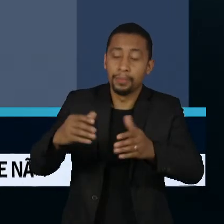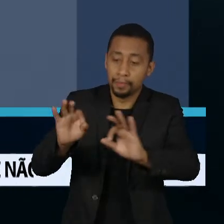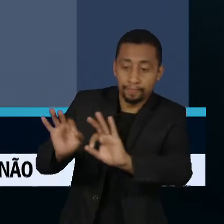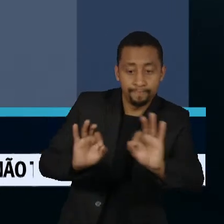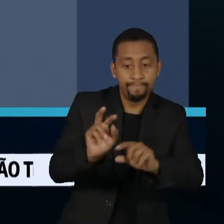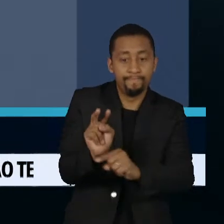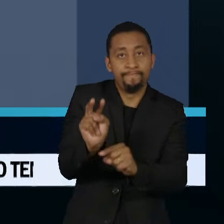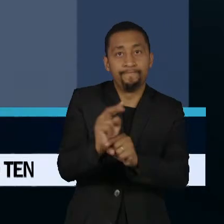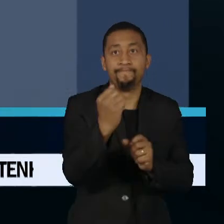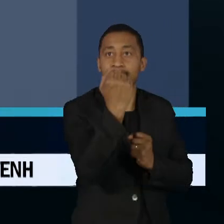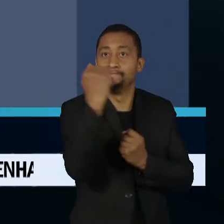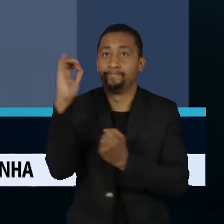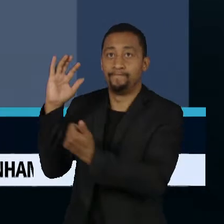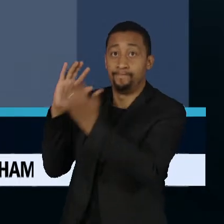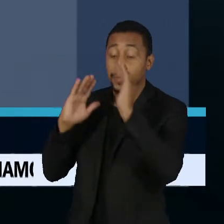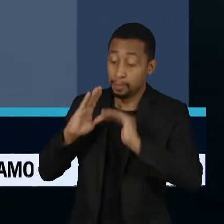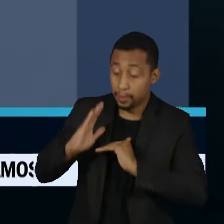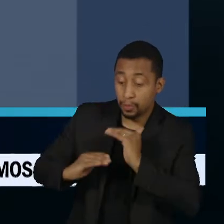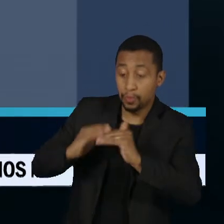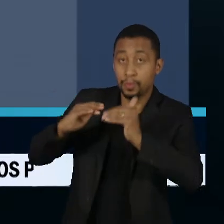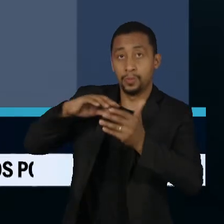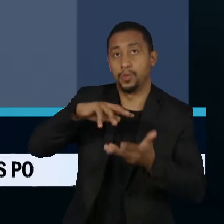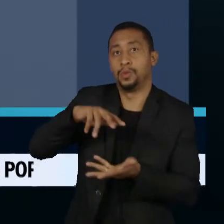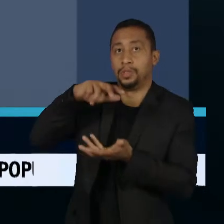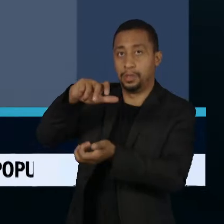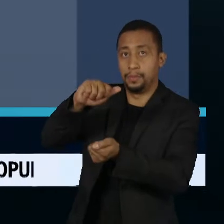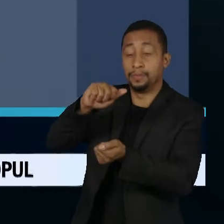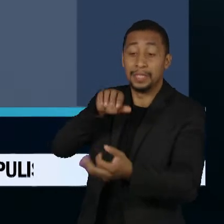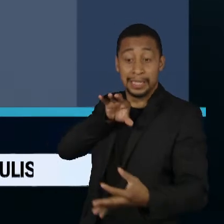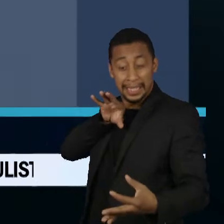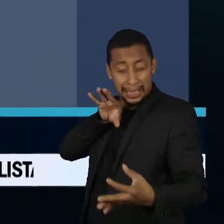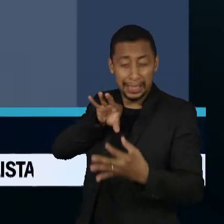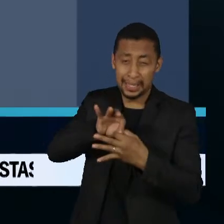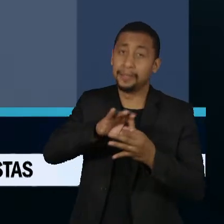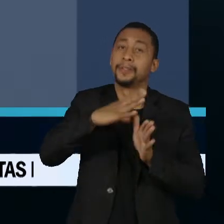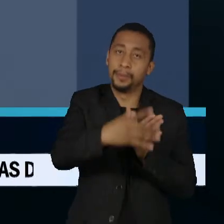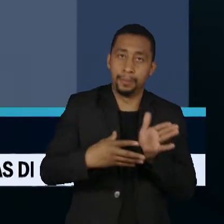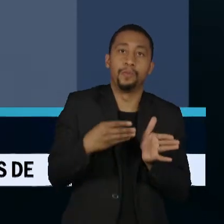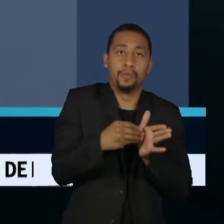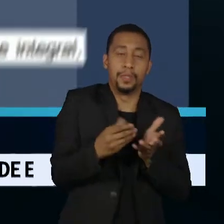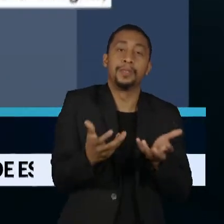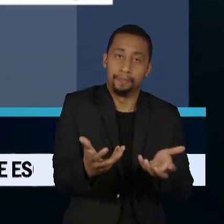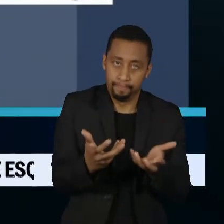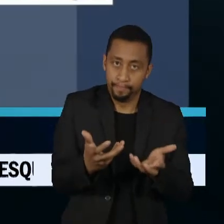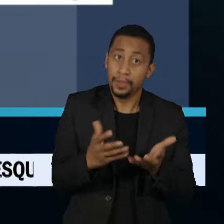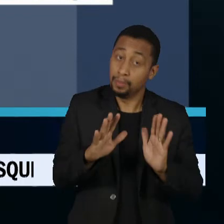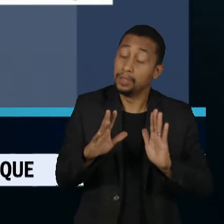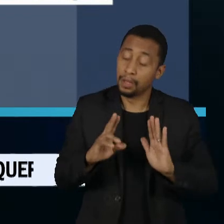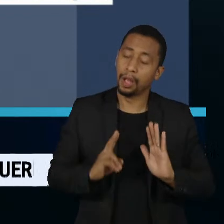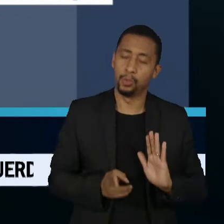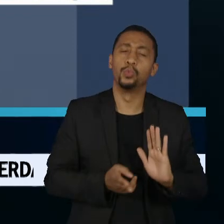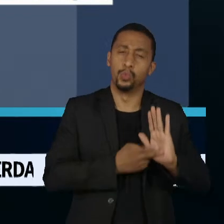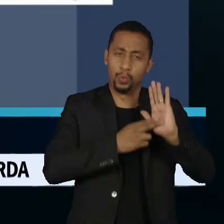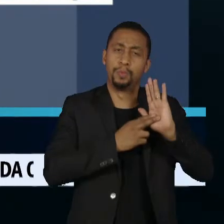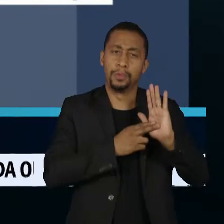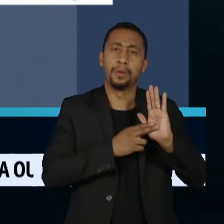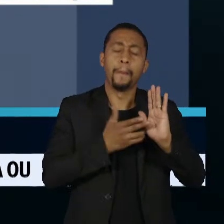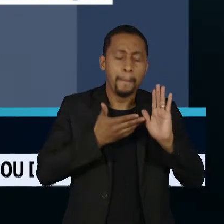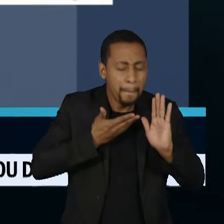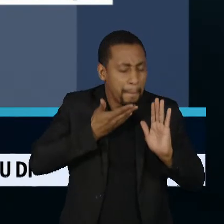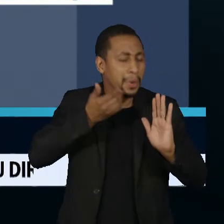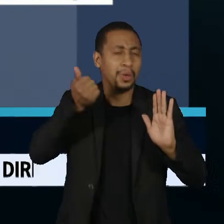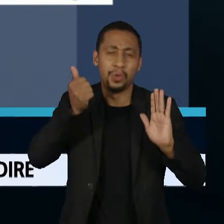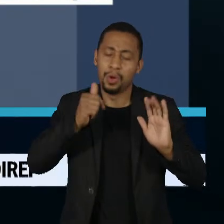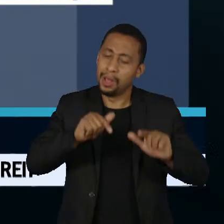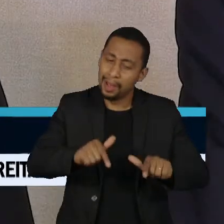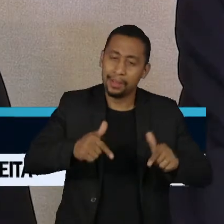para possibilitar o desenvolvimento sustentável e integral da Amazônia. Para isso, reconhecem que o melhor caminho é através da